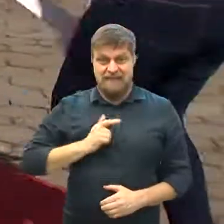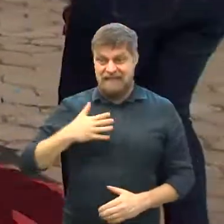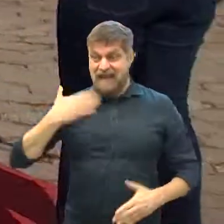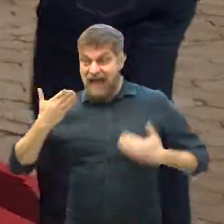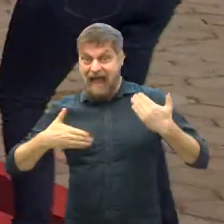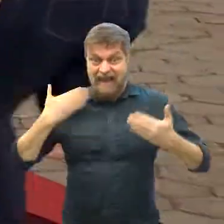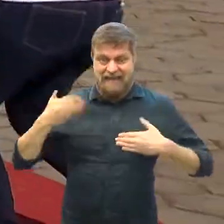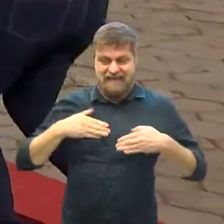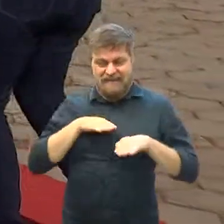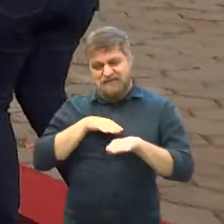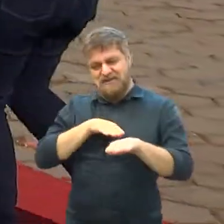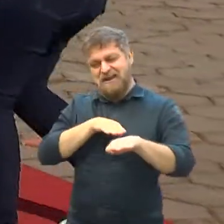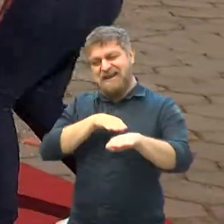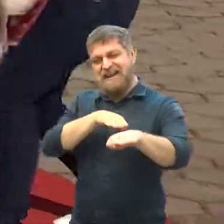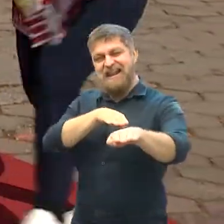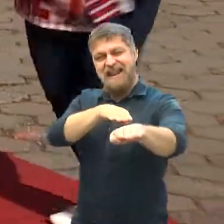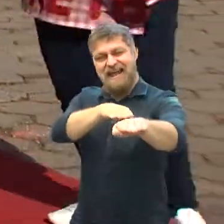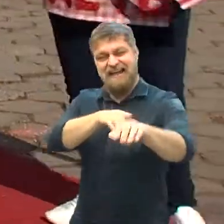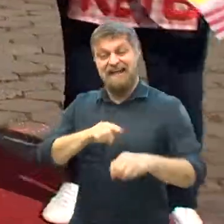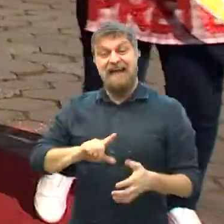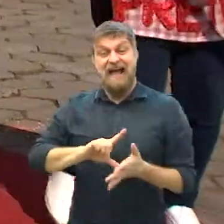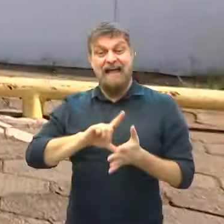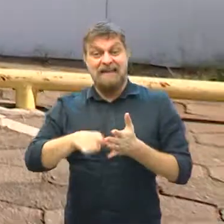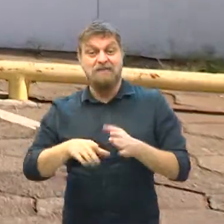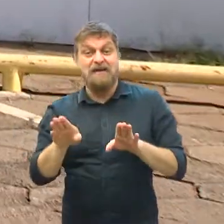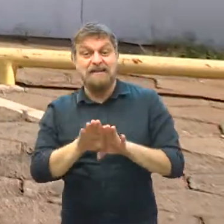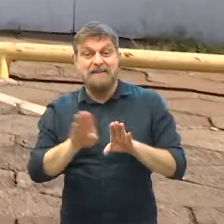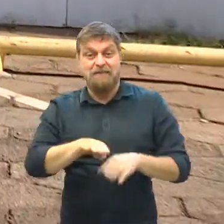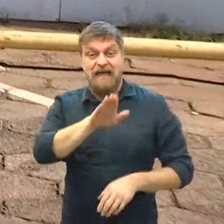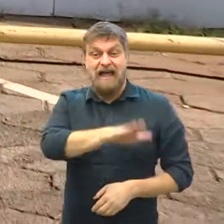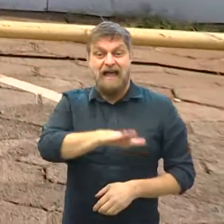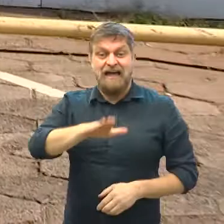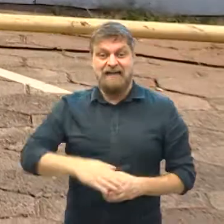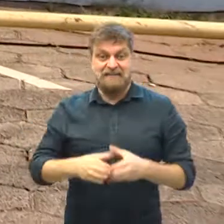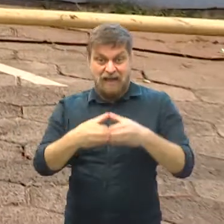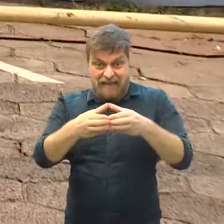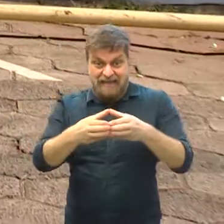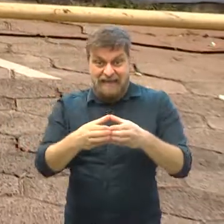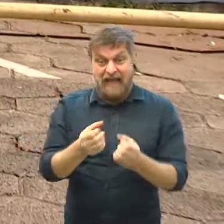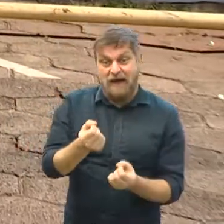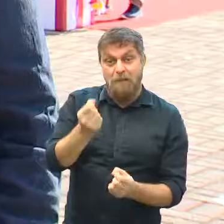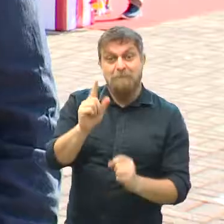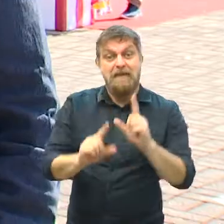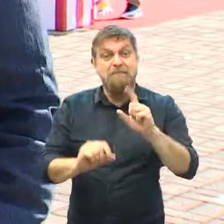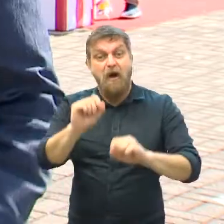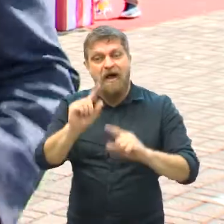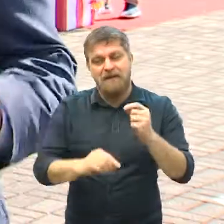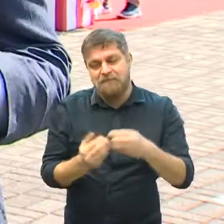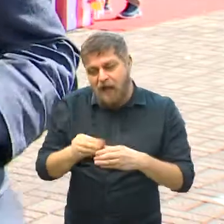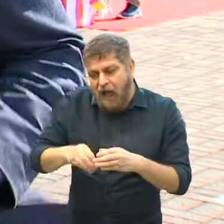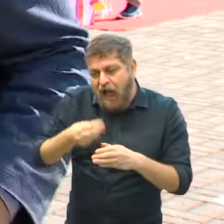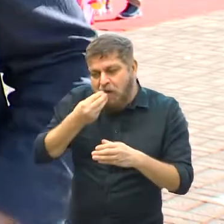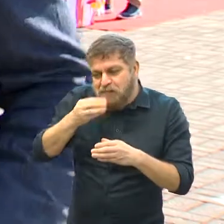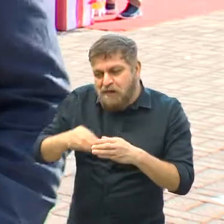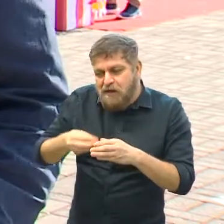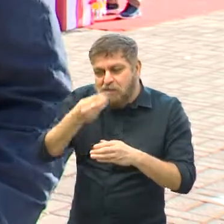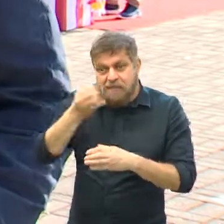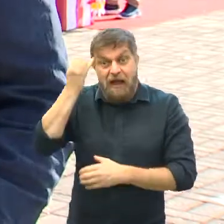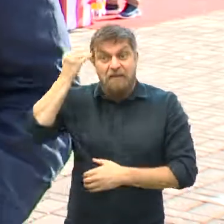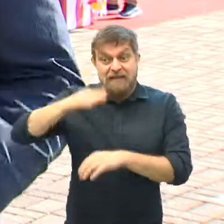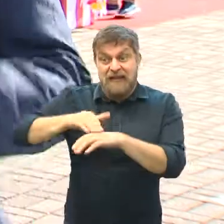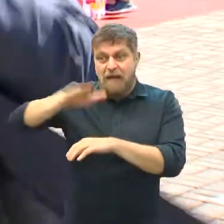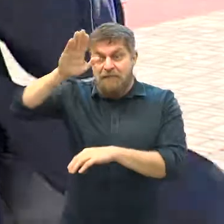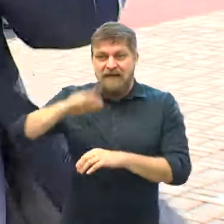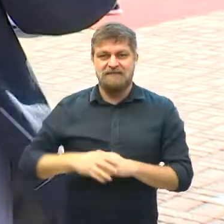Além da animação no corredor das professoras, as crianças também ganharam pipocas. Mas a ideia da diretoria do colégio